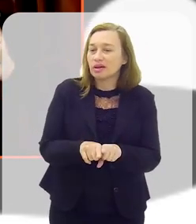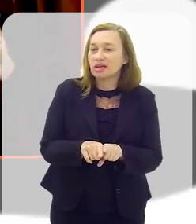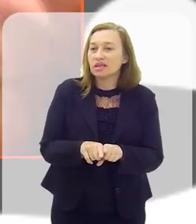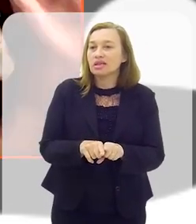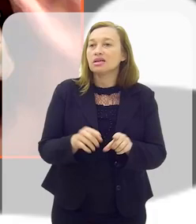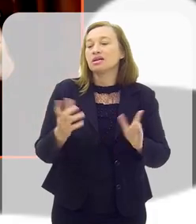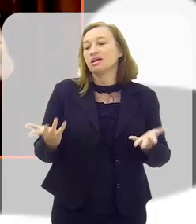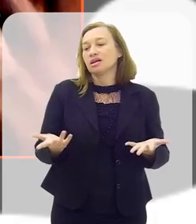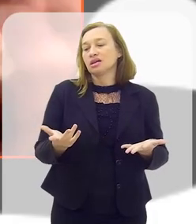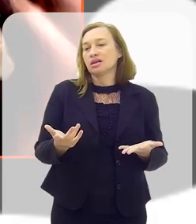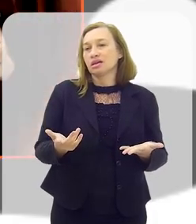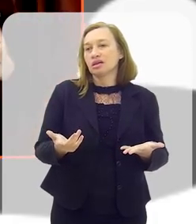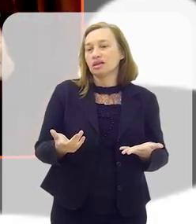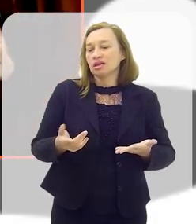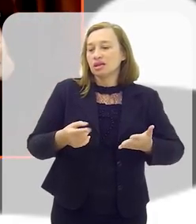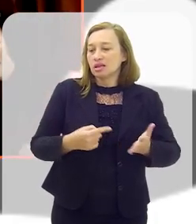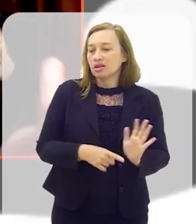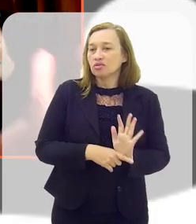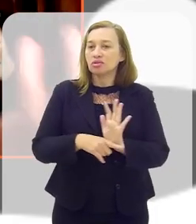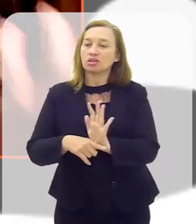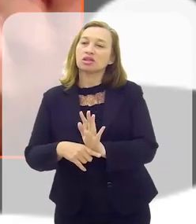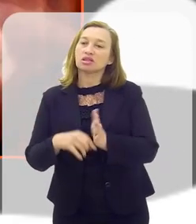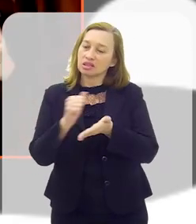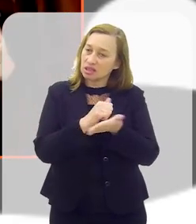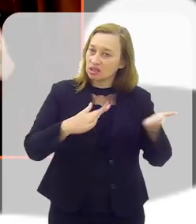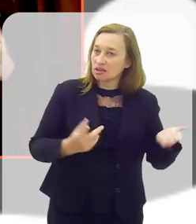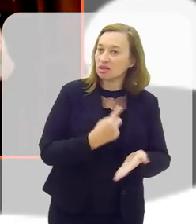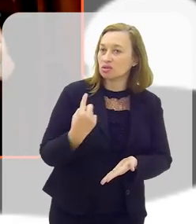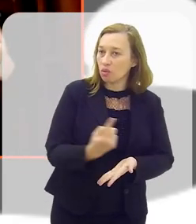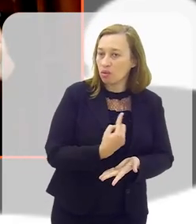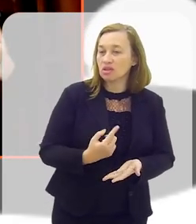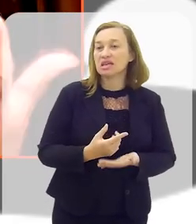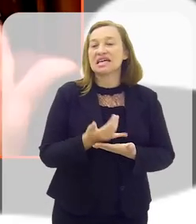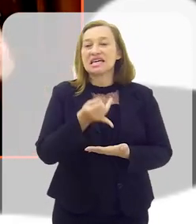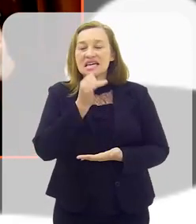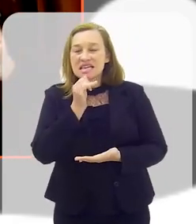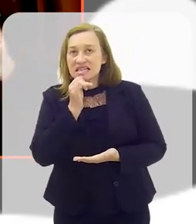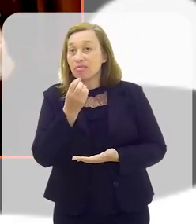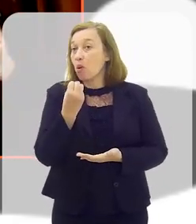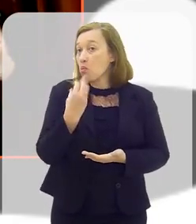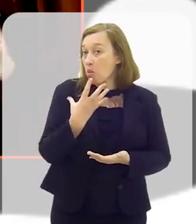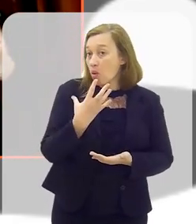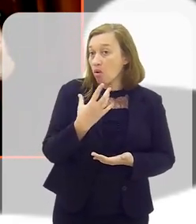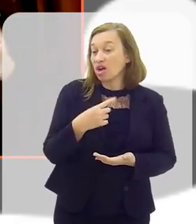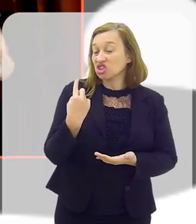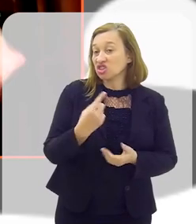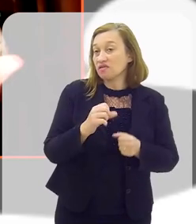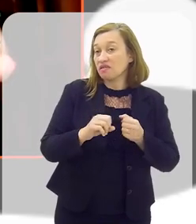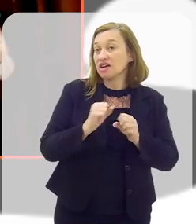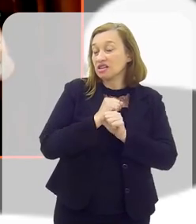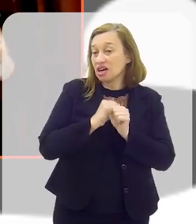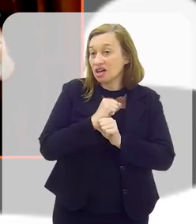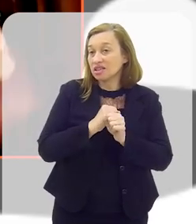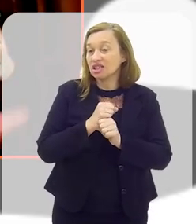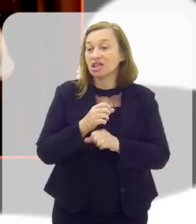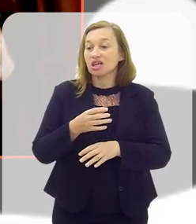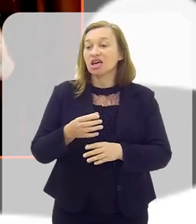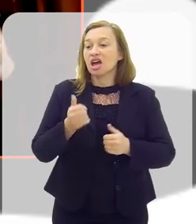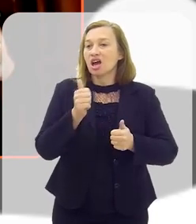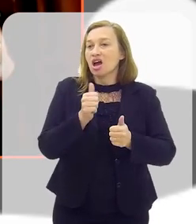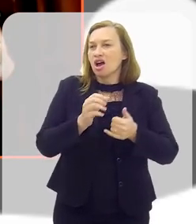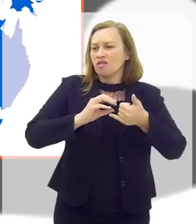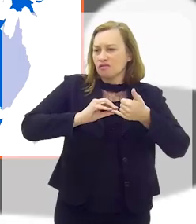patrocinando algumas das nossas atividades. A gente tem uma atividade, por exemplo, muito boa, que a gente faz anualmente, que é uma